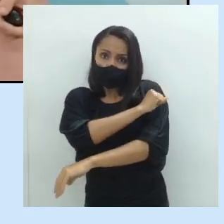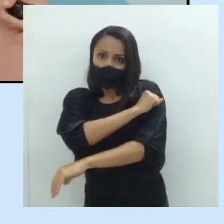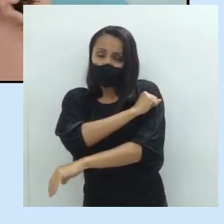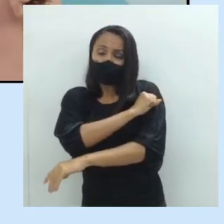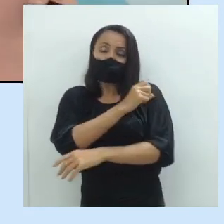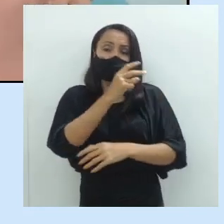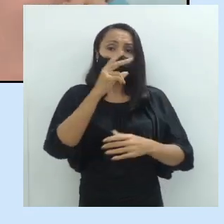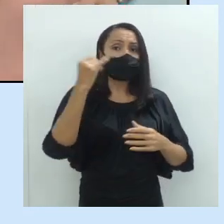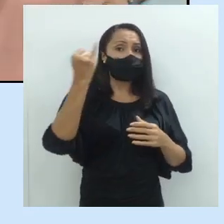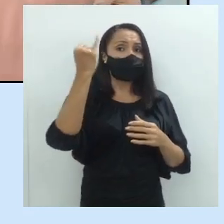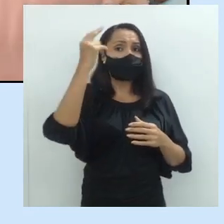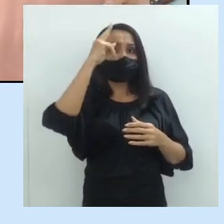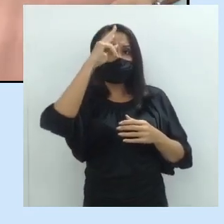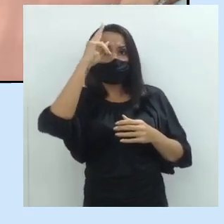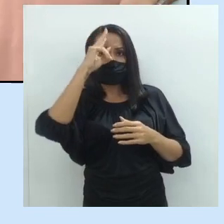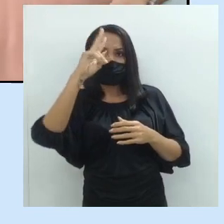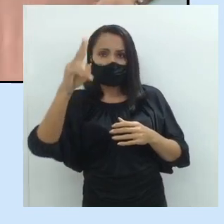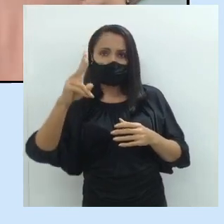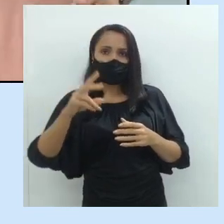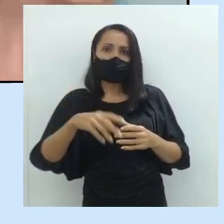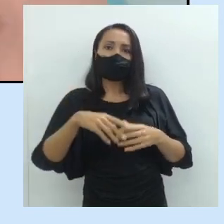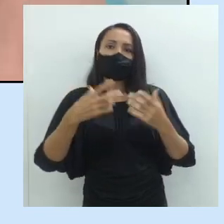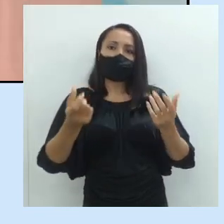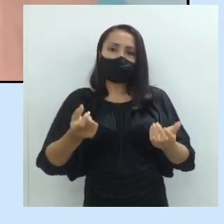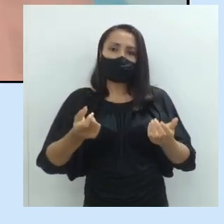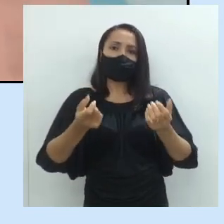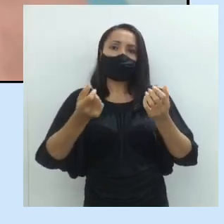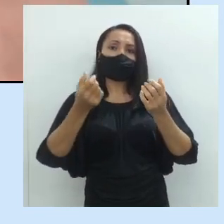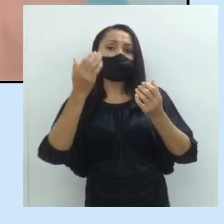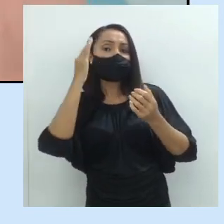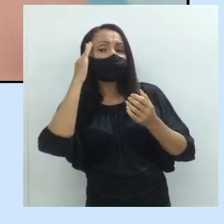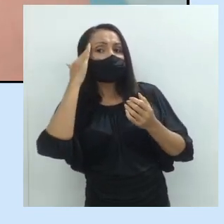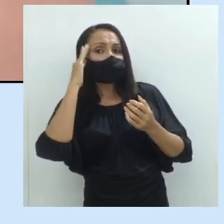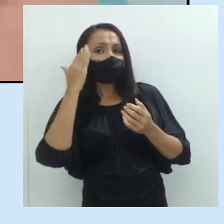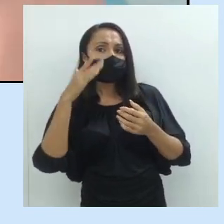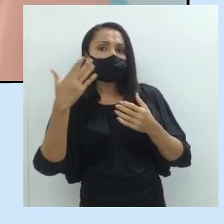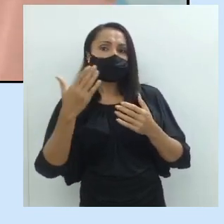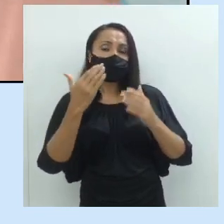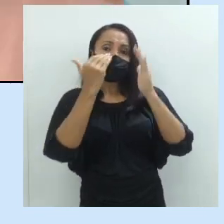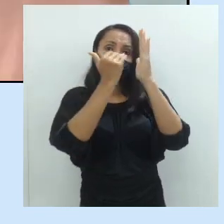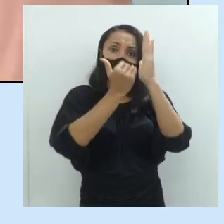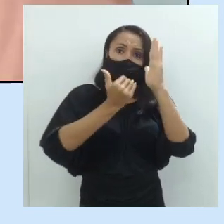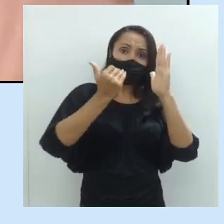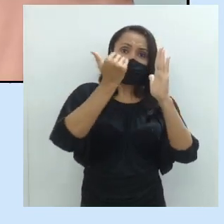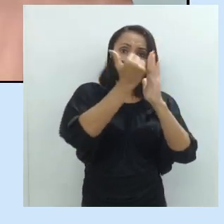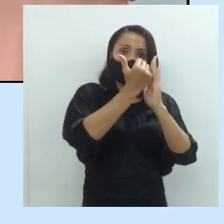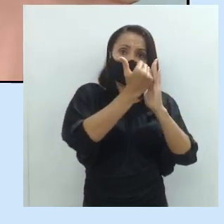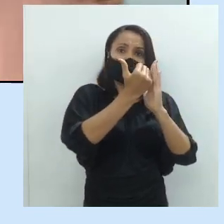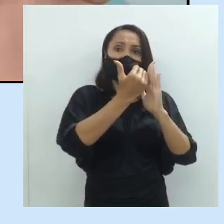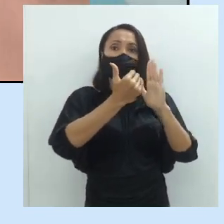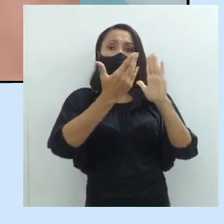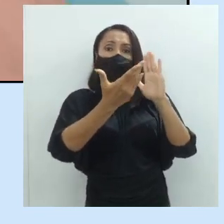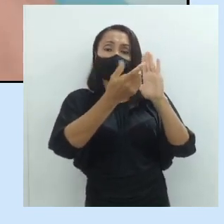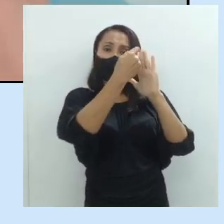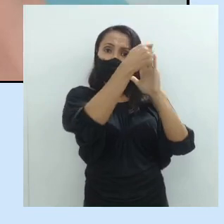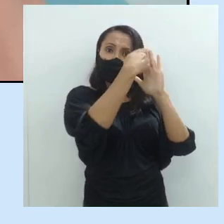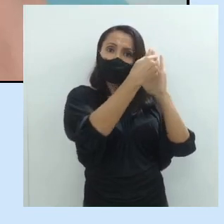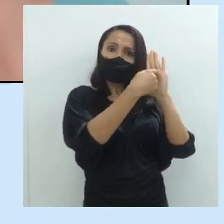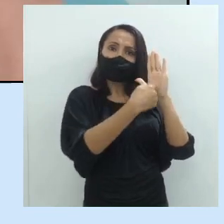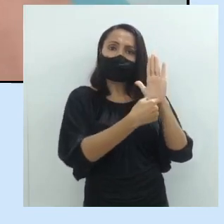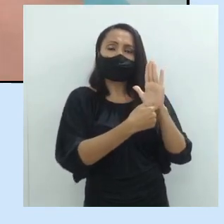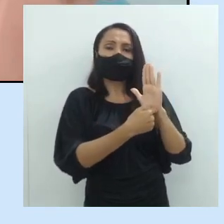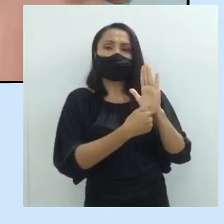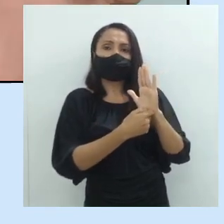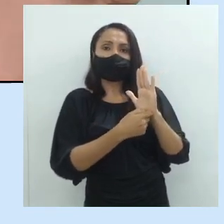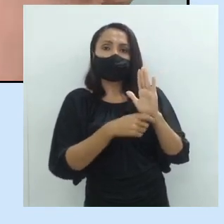lembrar mais uma vez, bater na tecla, entender além do que foi escrito, ou seja,